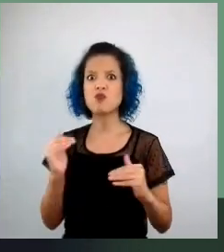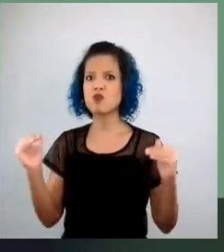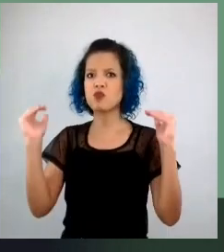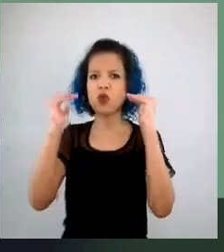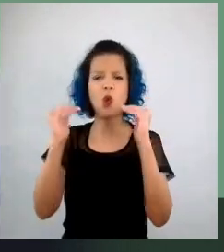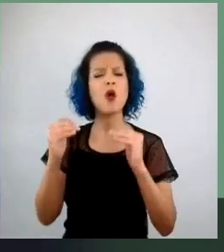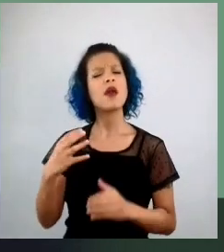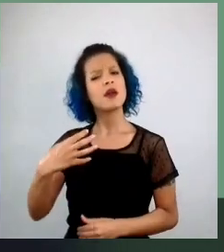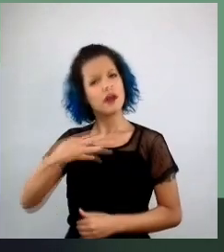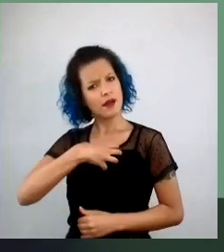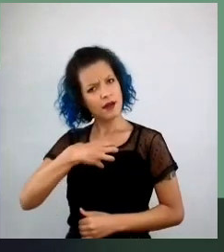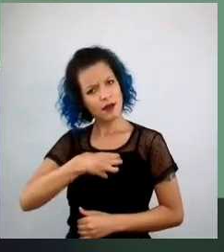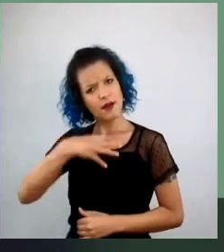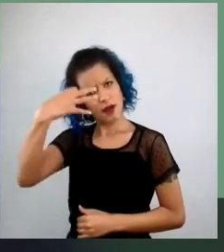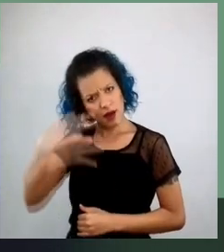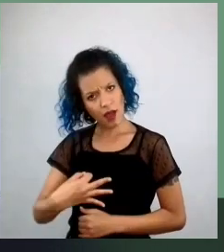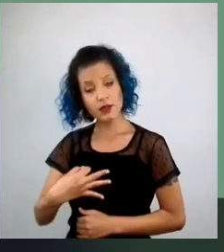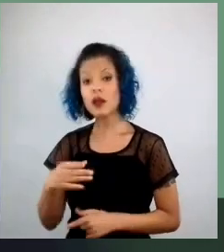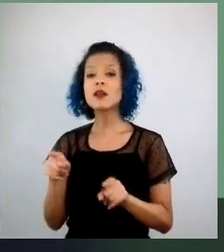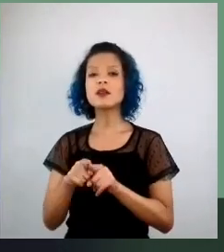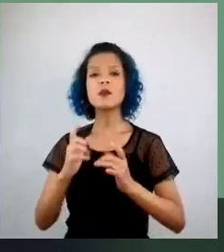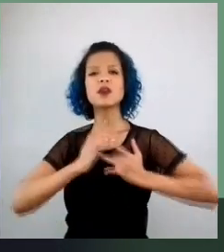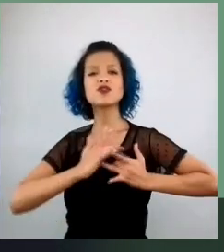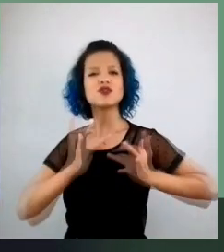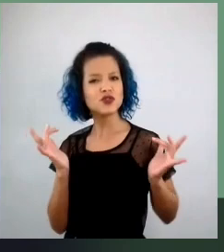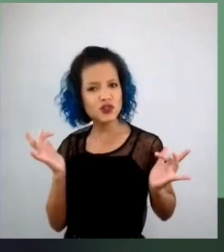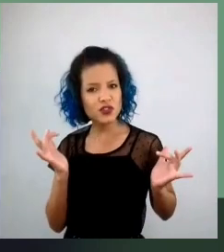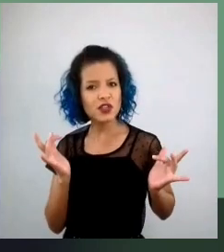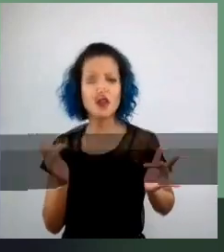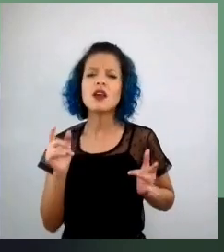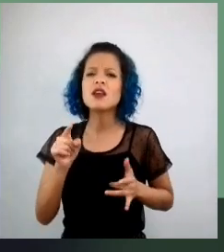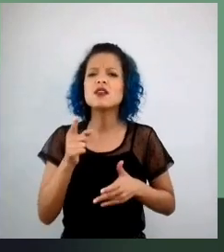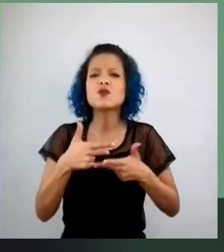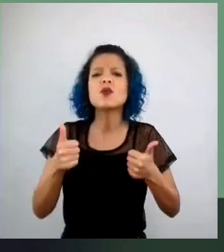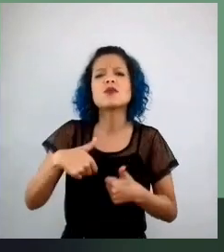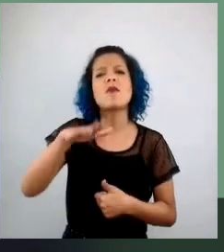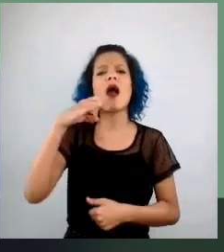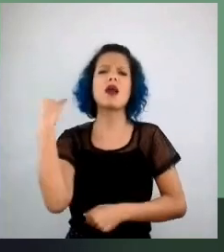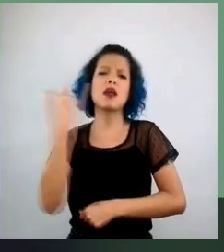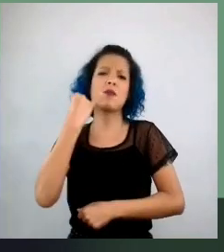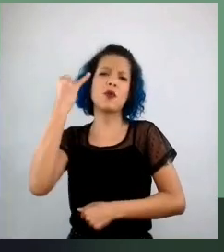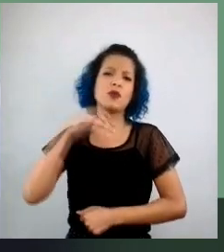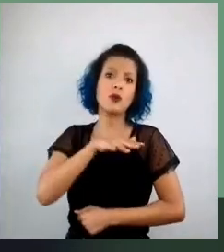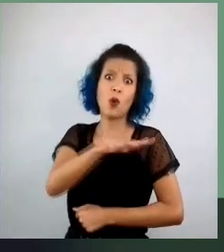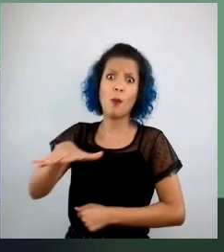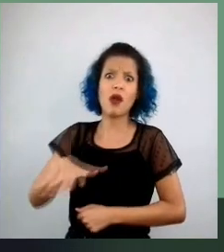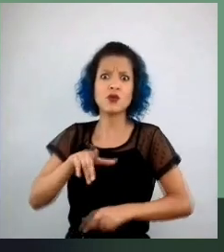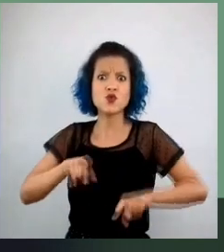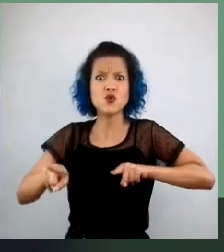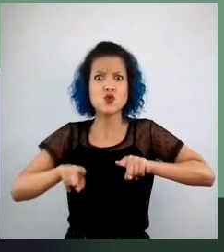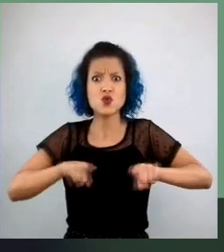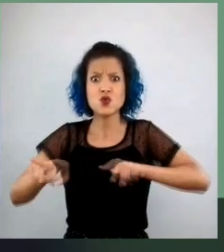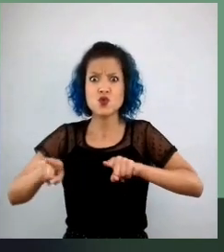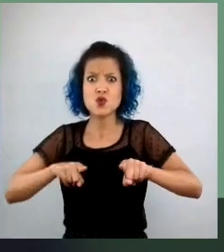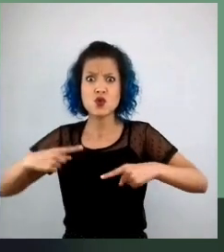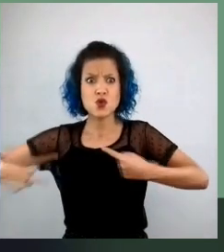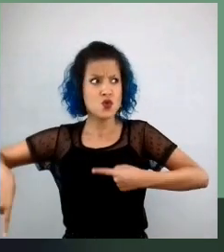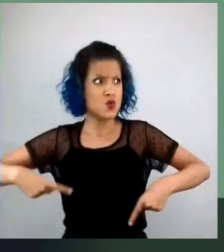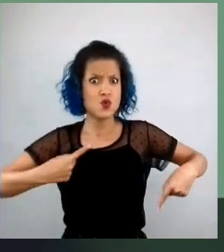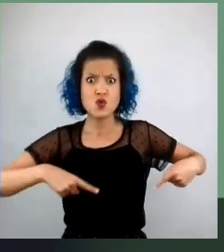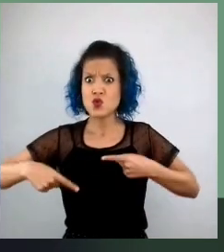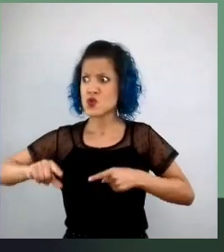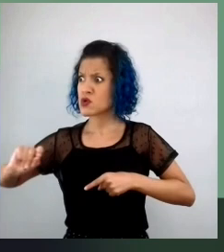generosidade, isso foi a coisa mais importante, num ambiente tão competitivo, num ambiente de quem é quem, de quem tem as